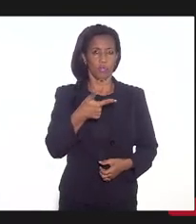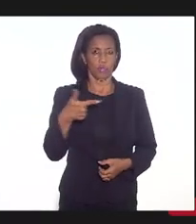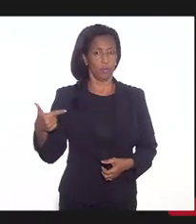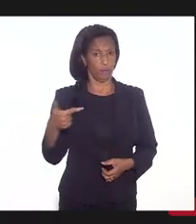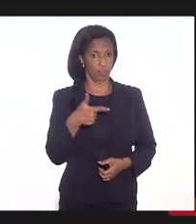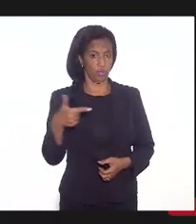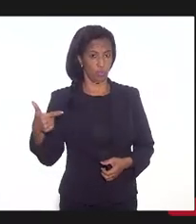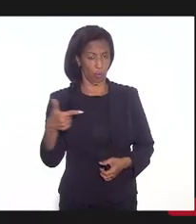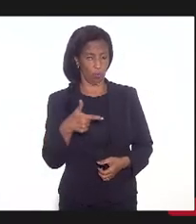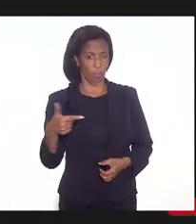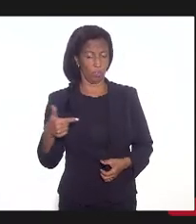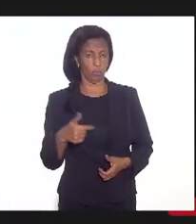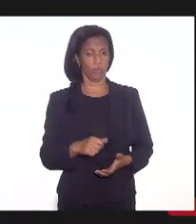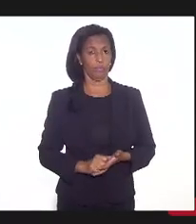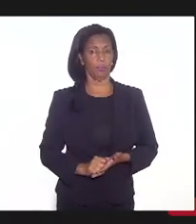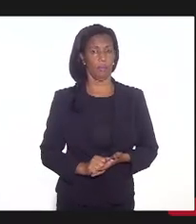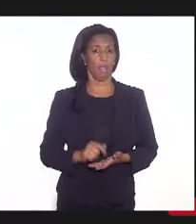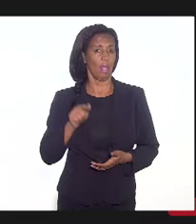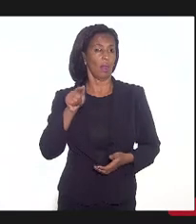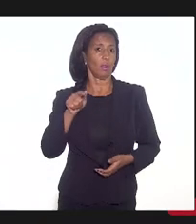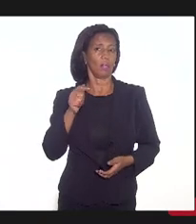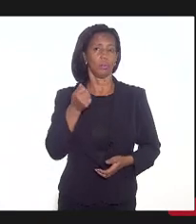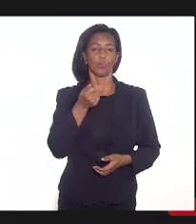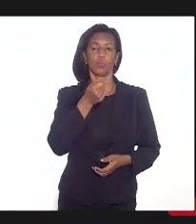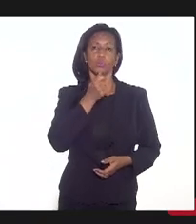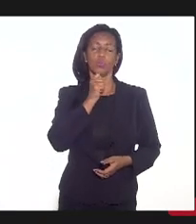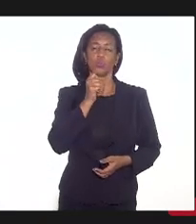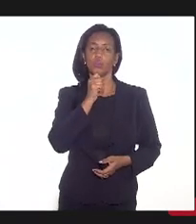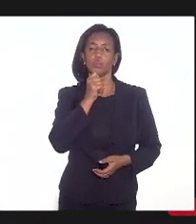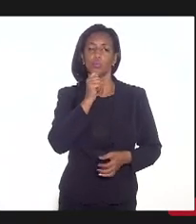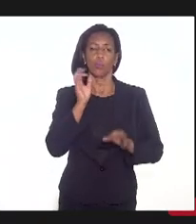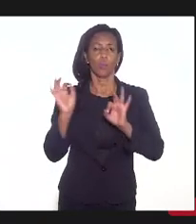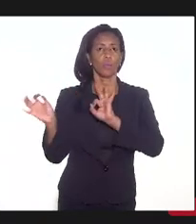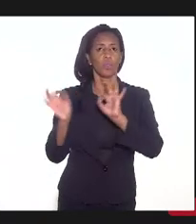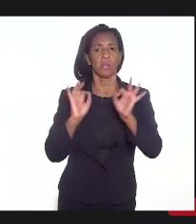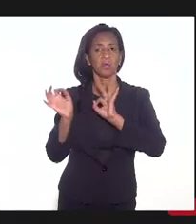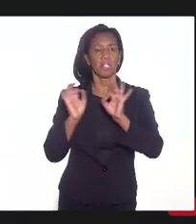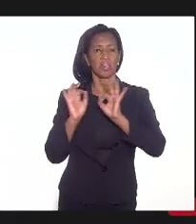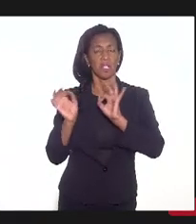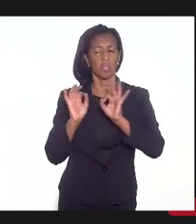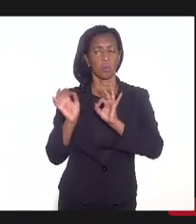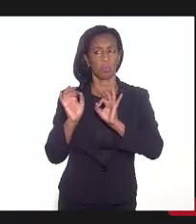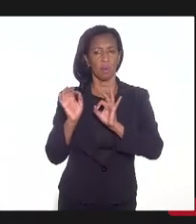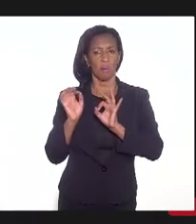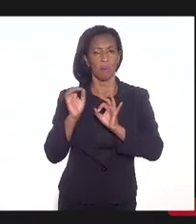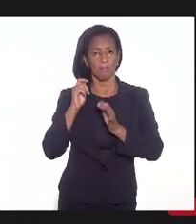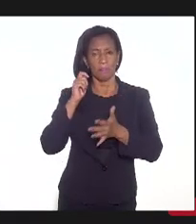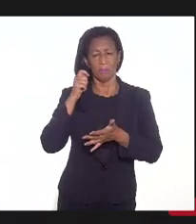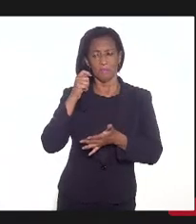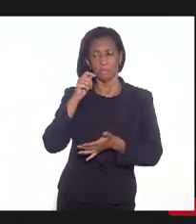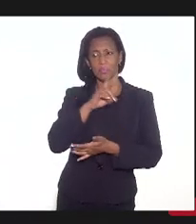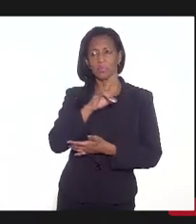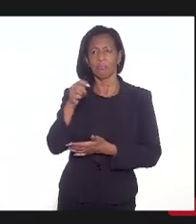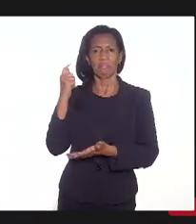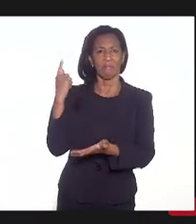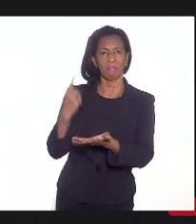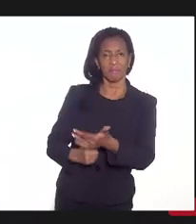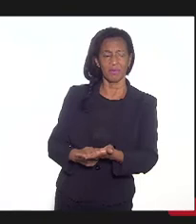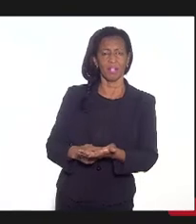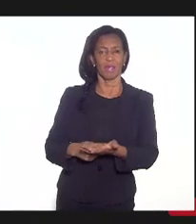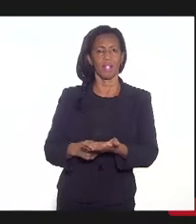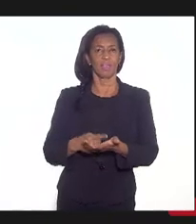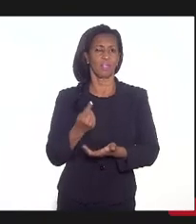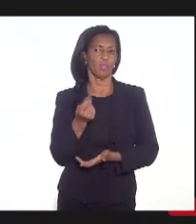abstração, porque ela não tem nenhuma previsão quanto ao regime, não tem previsão quanto à